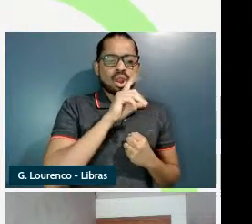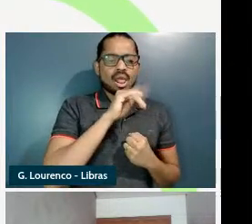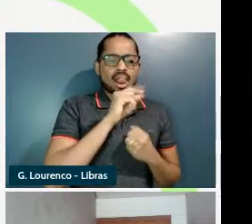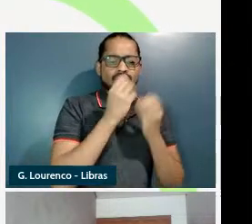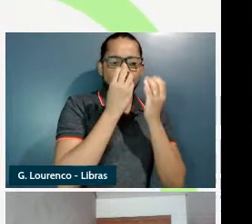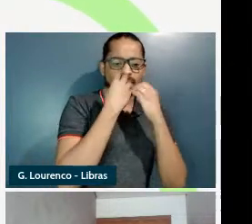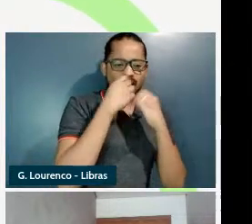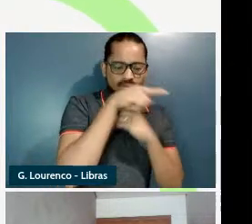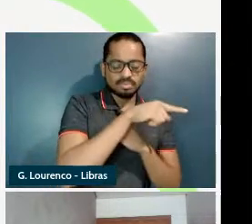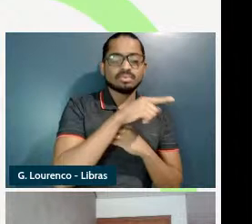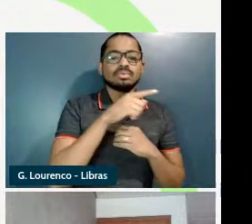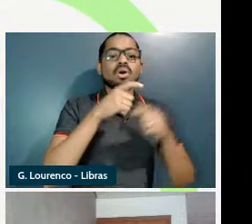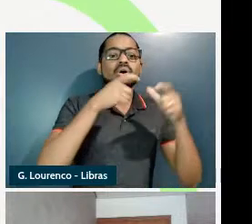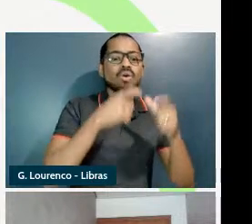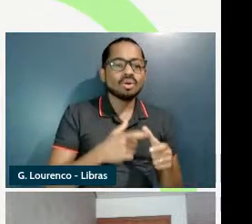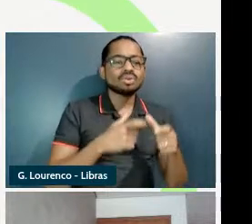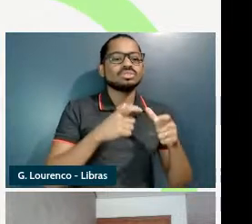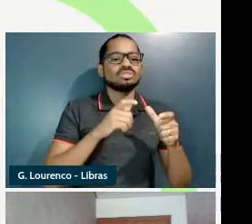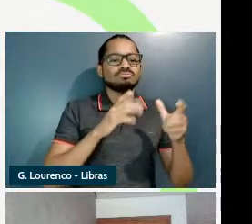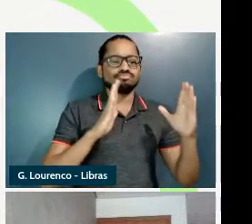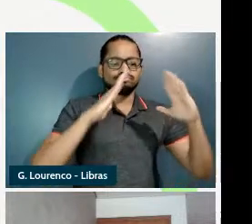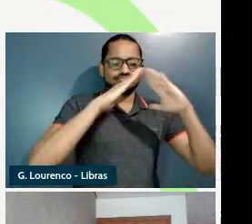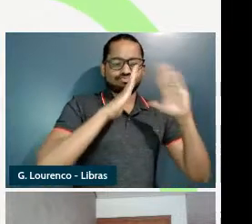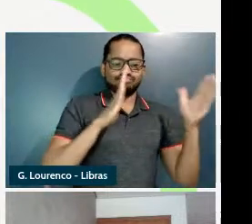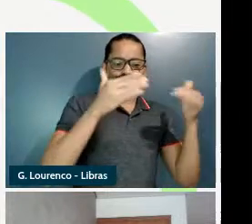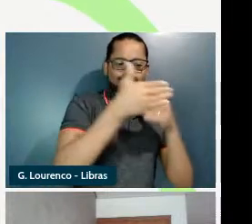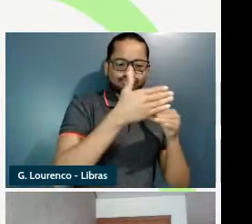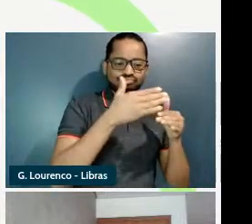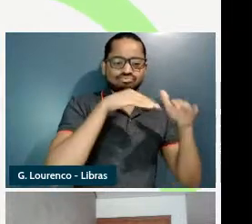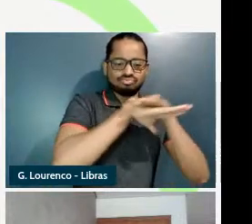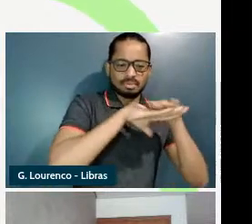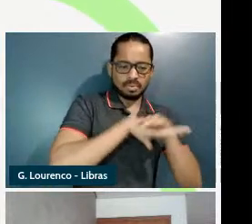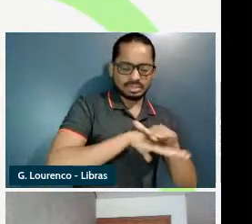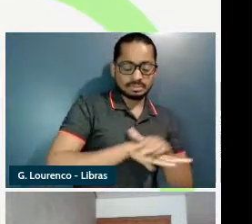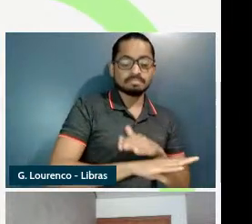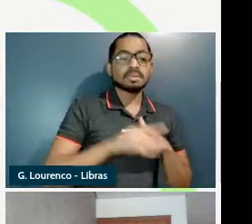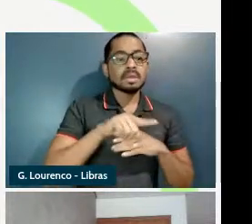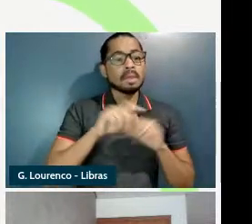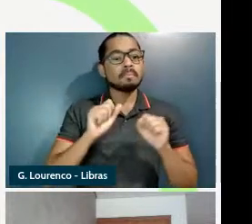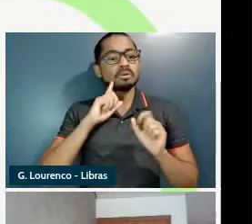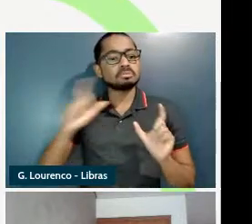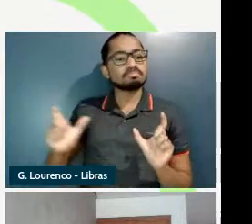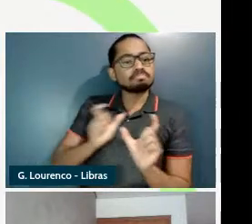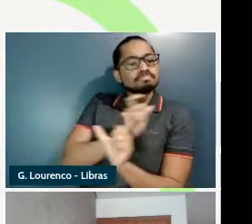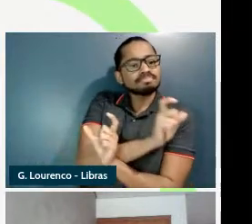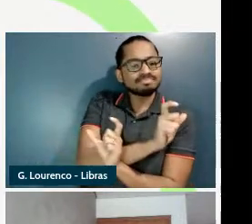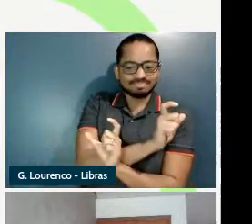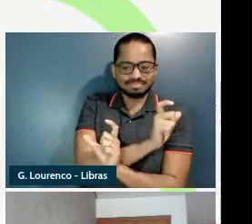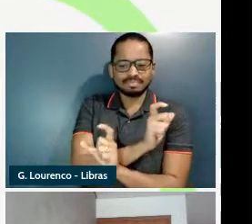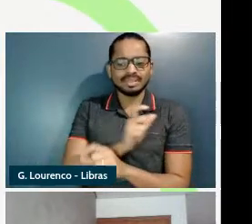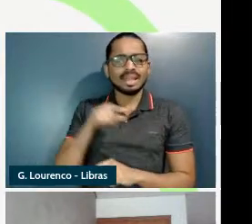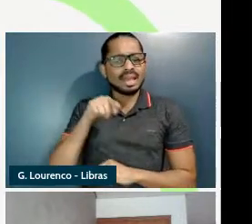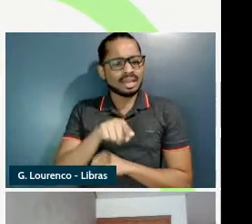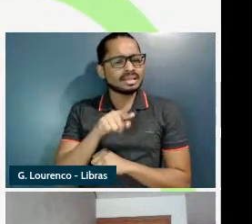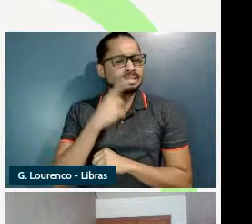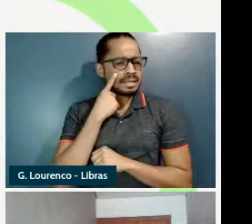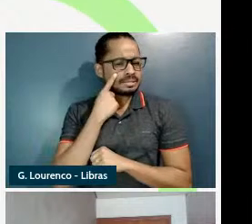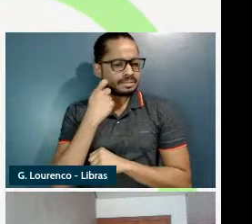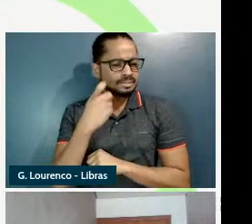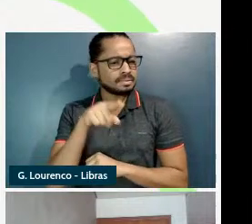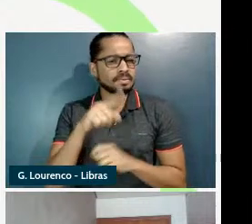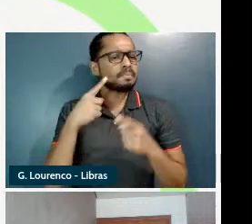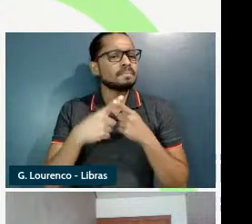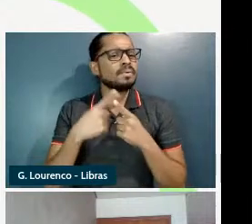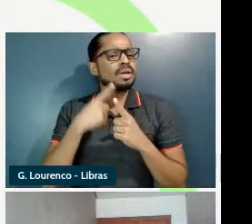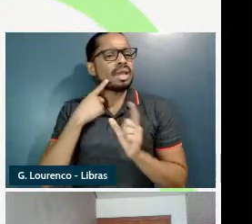sintaxe a inversão locativa ela é ligada ao fato do português estar se tornando uma língua de sujeito nulo parcial e também